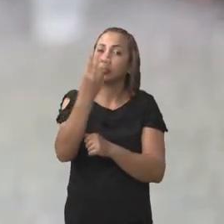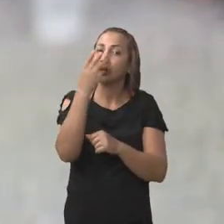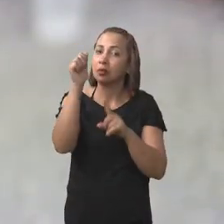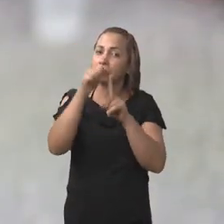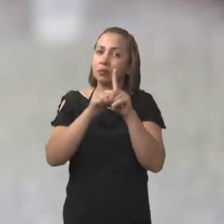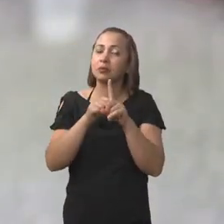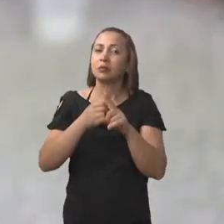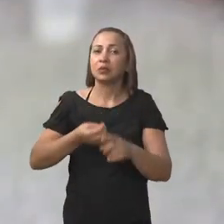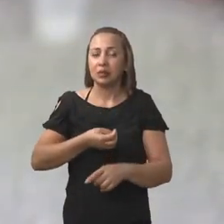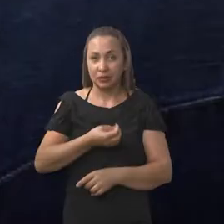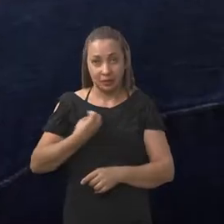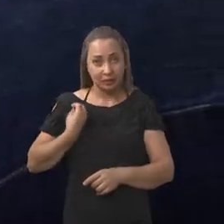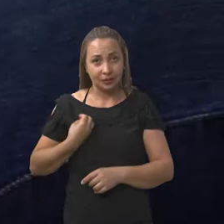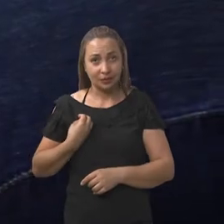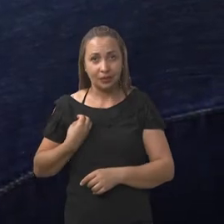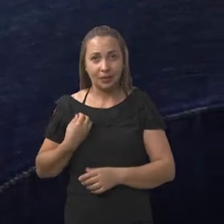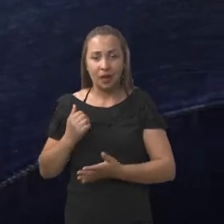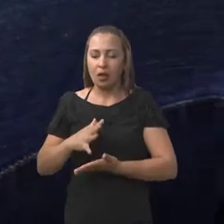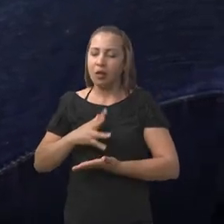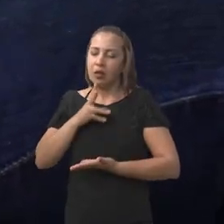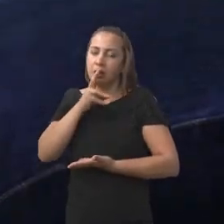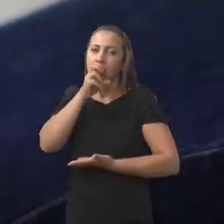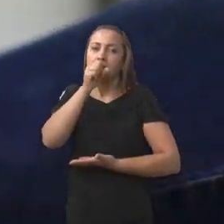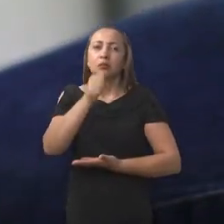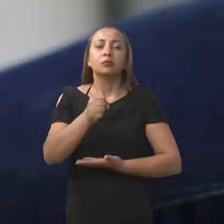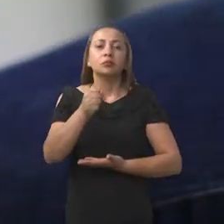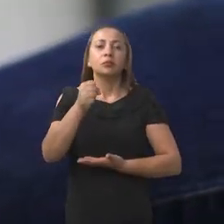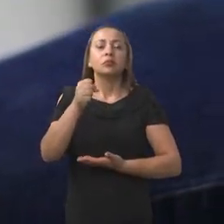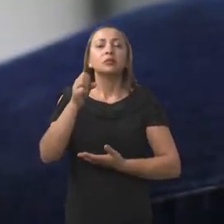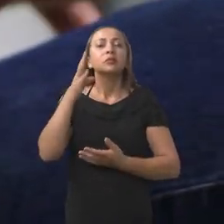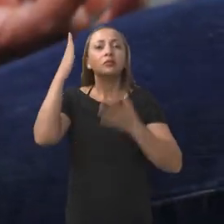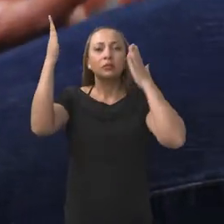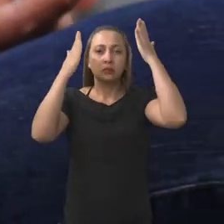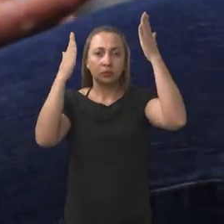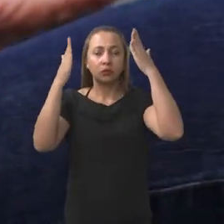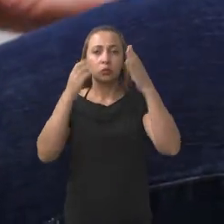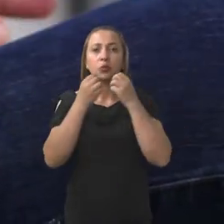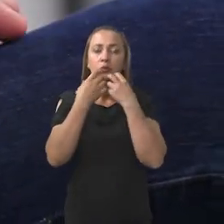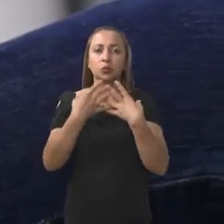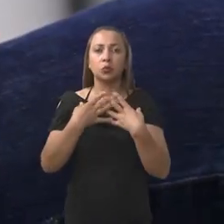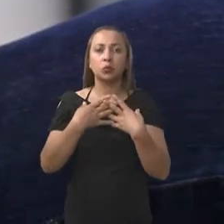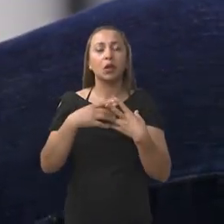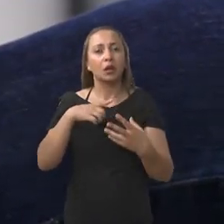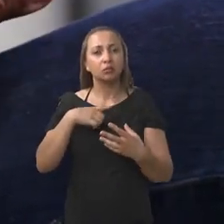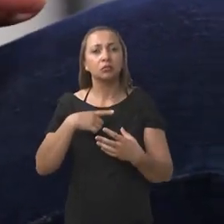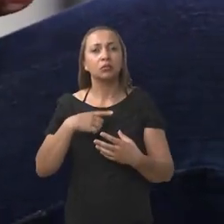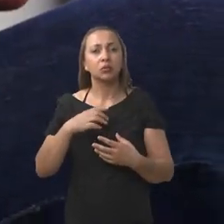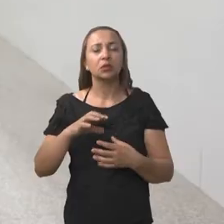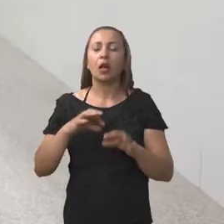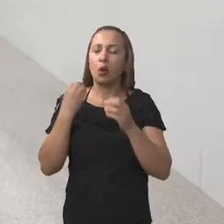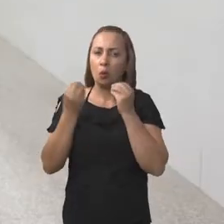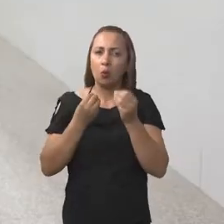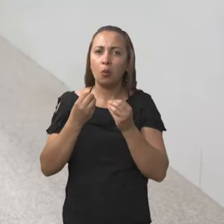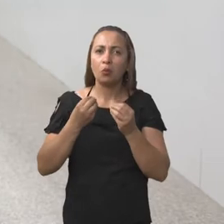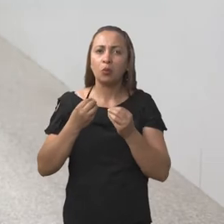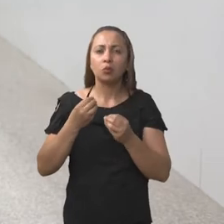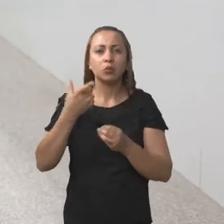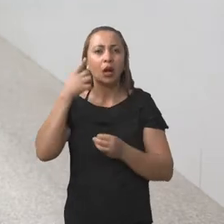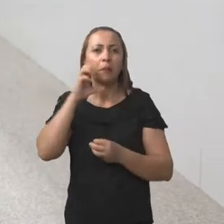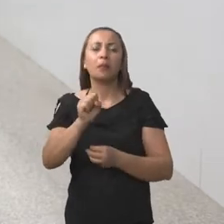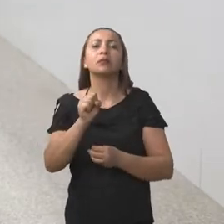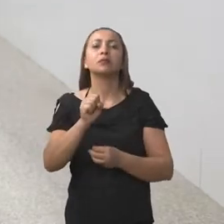meses, estar com empoderamento psicológico e ser capaz de ser